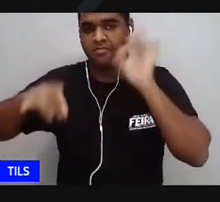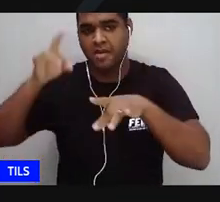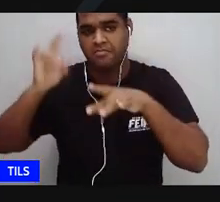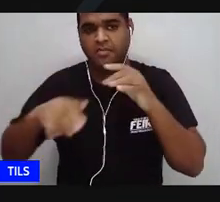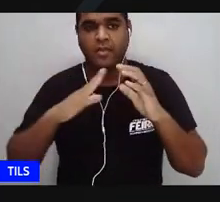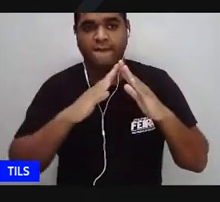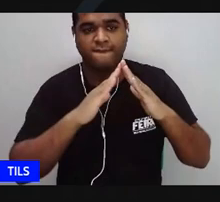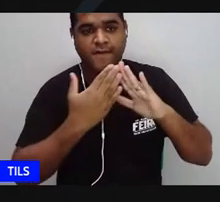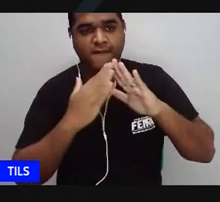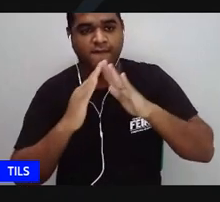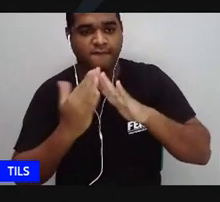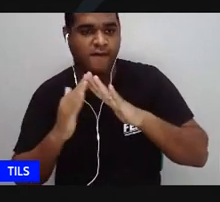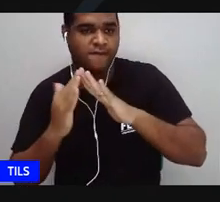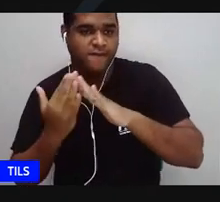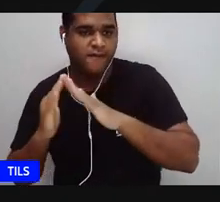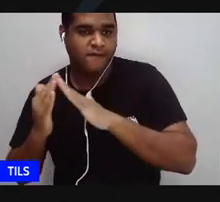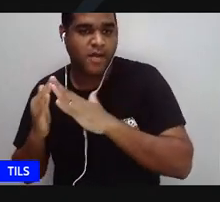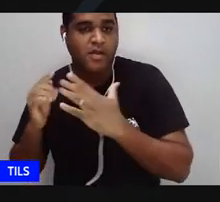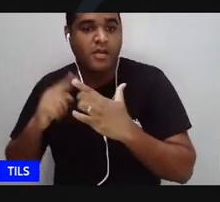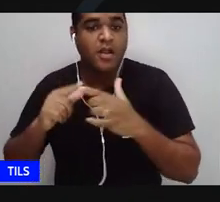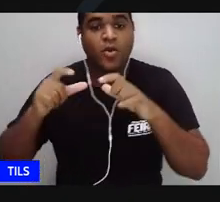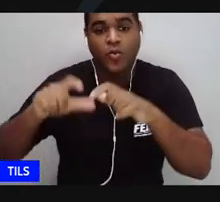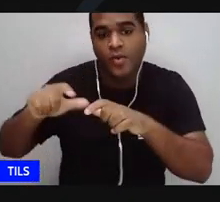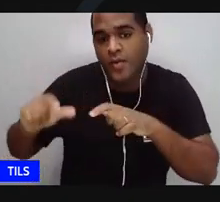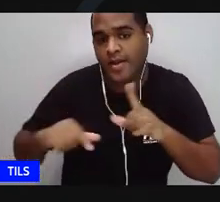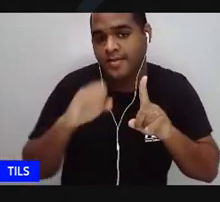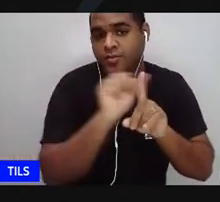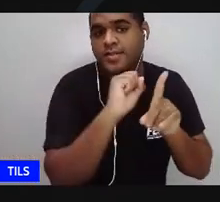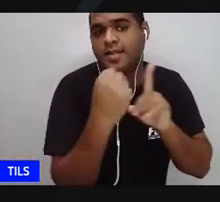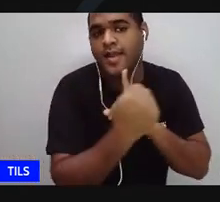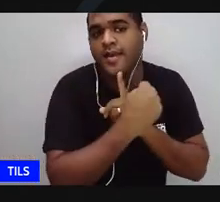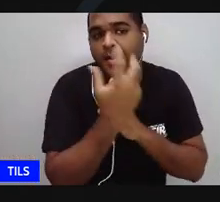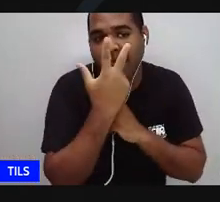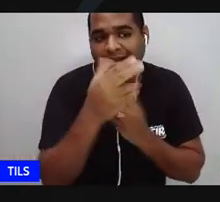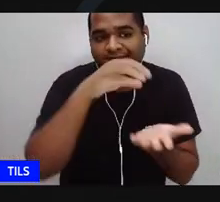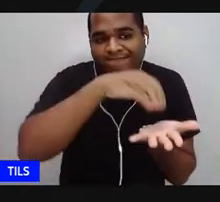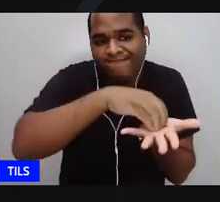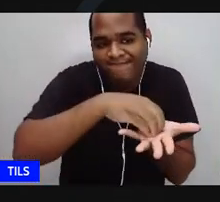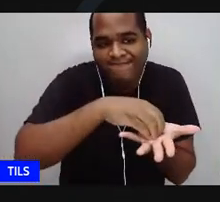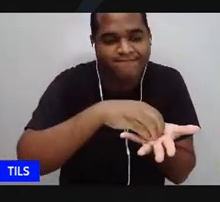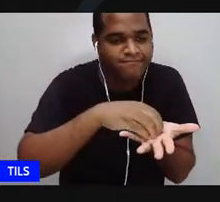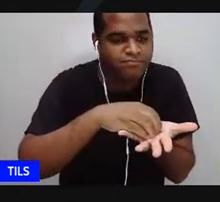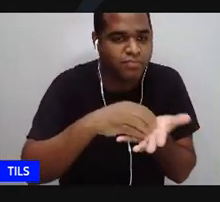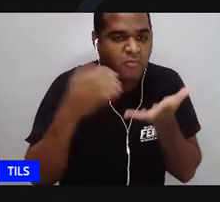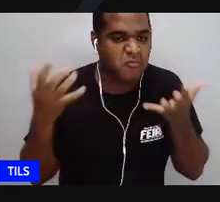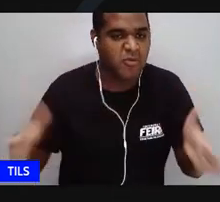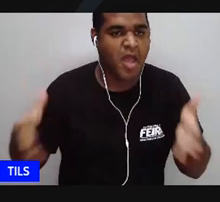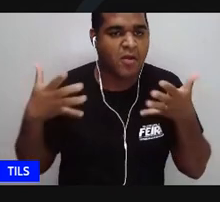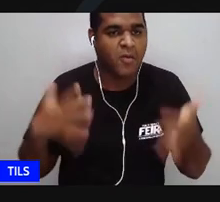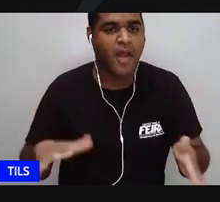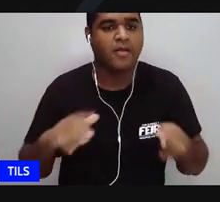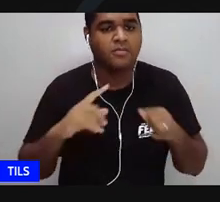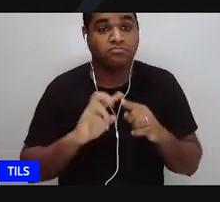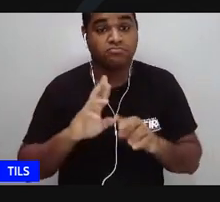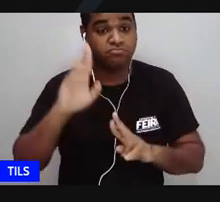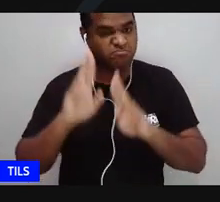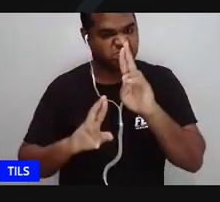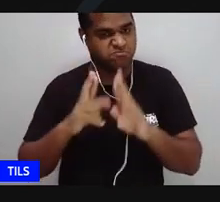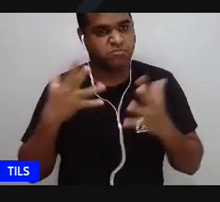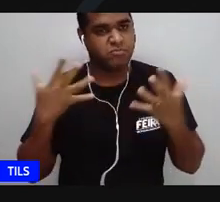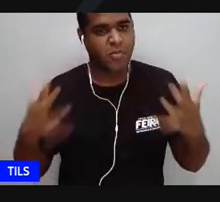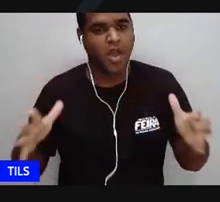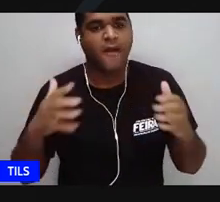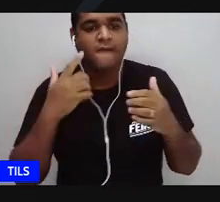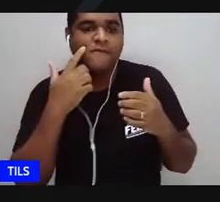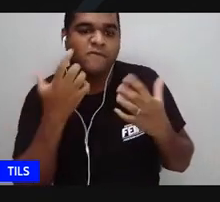favela é o lugar onde está despejado porque a sociedade central não quer ver os donos do povo e não quer ver